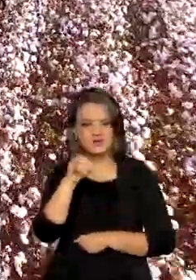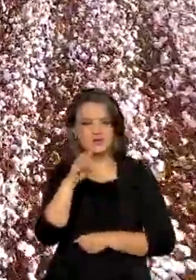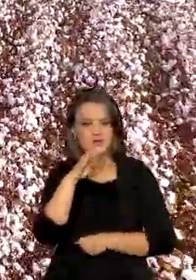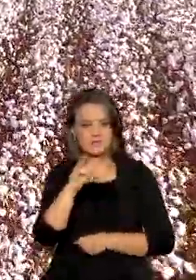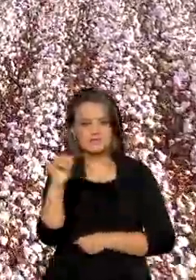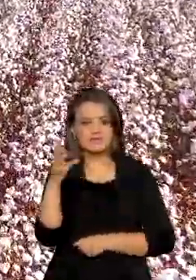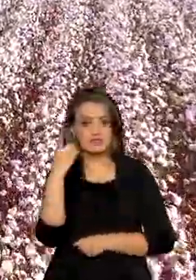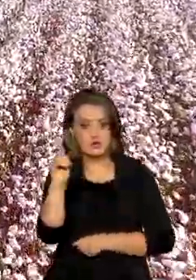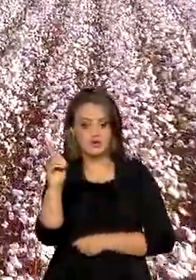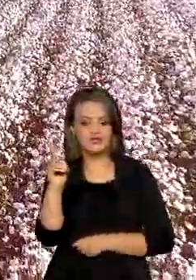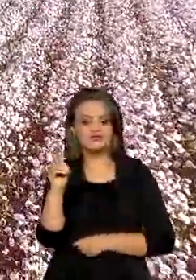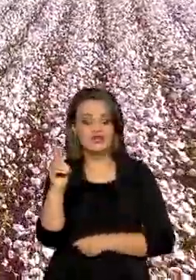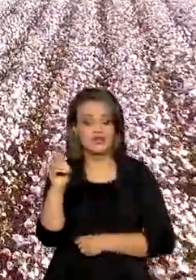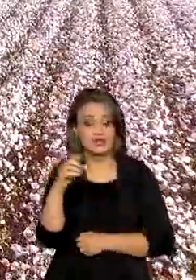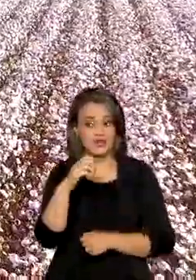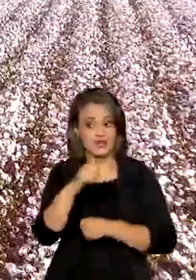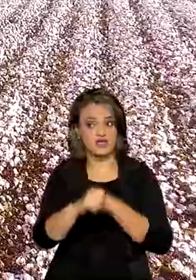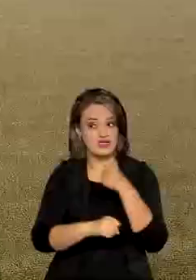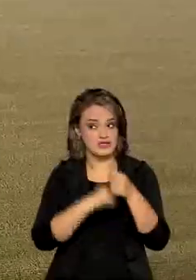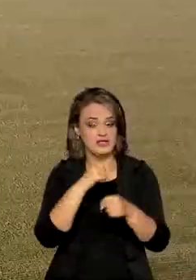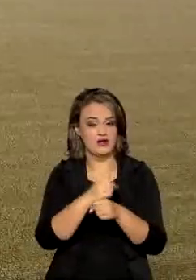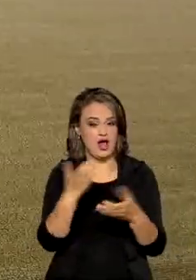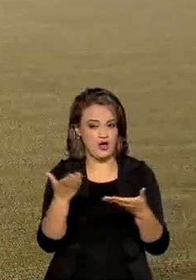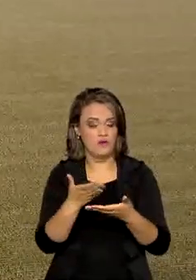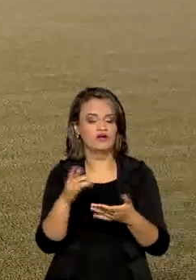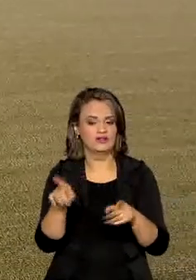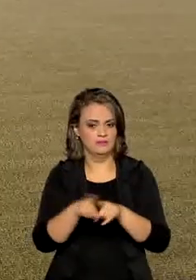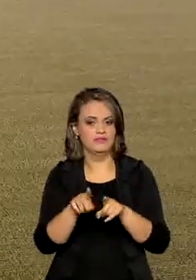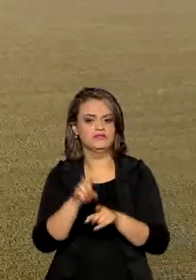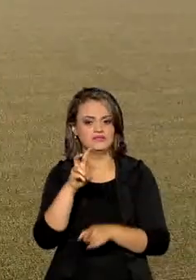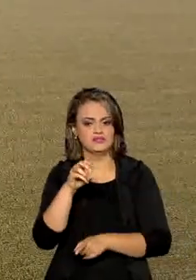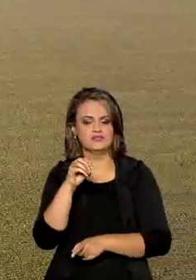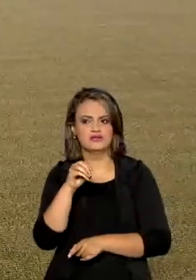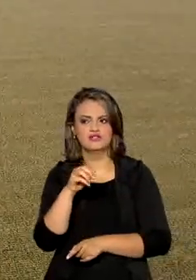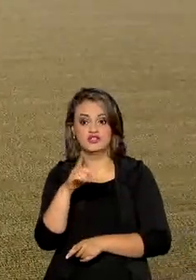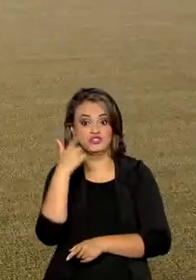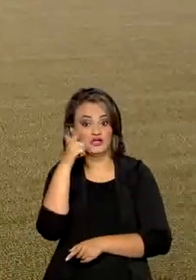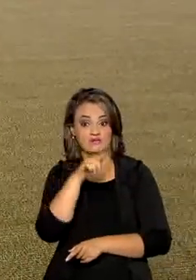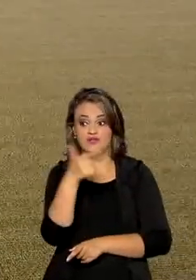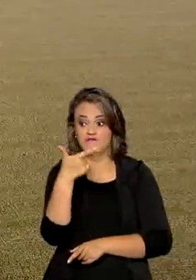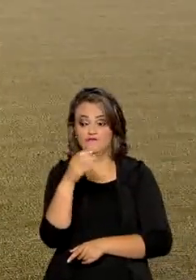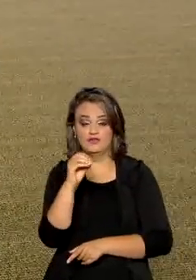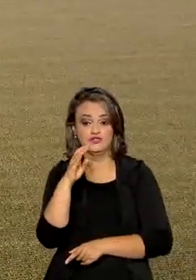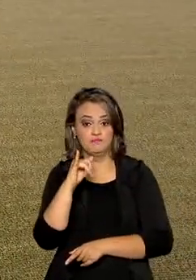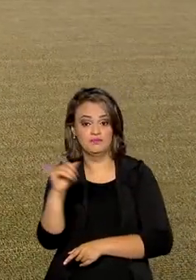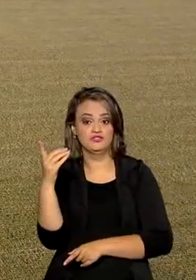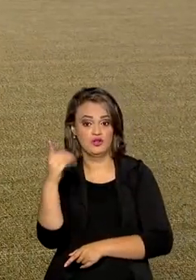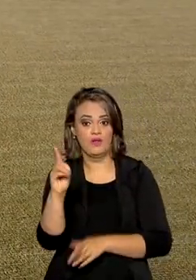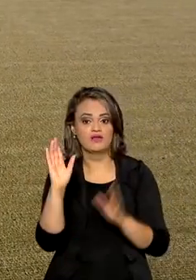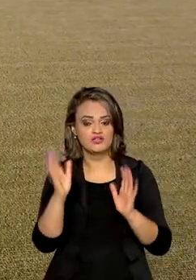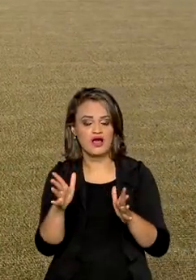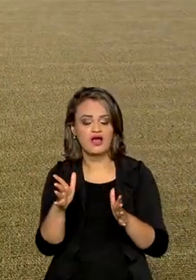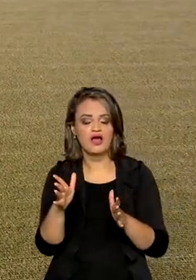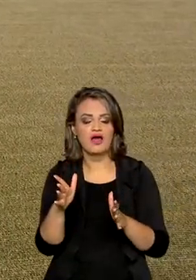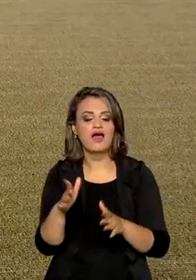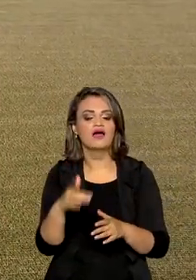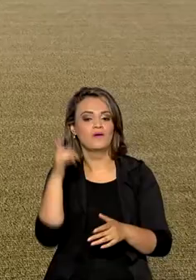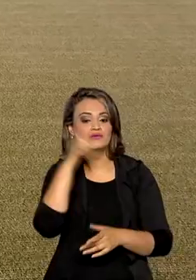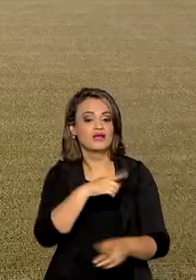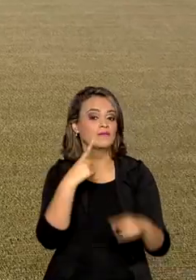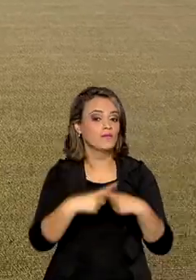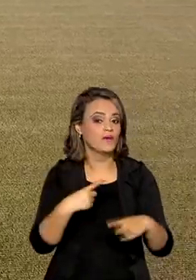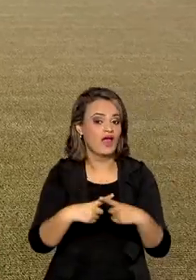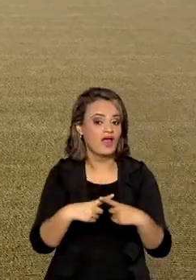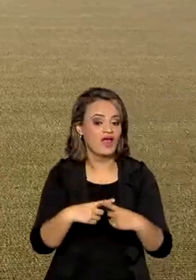dólares, e provavelmente teremos, ao que tudo indica, esse ano, já com 20 bilhões de dólares de superávit até agora, é graças